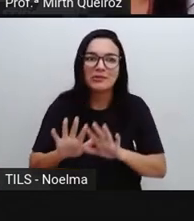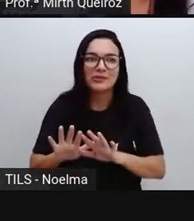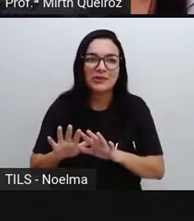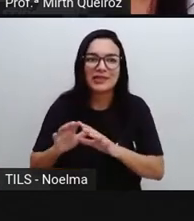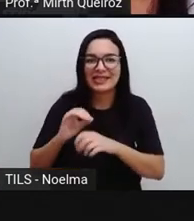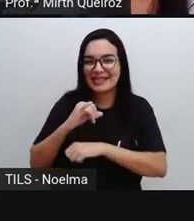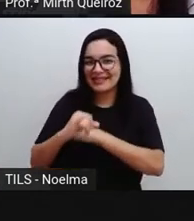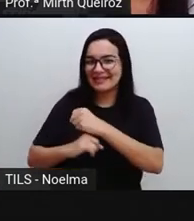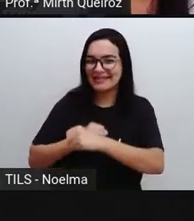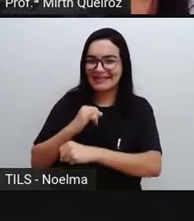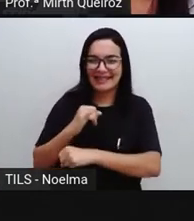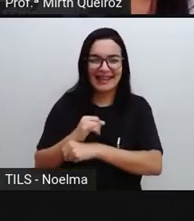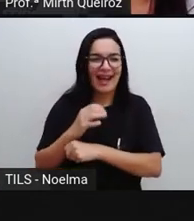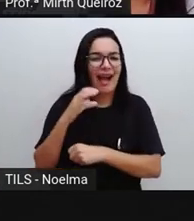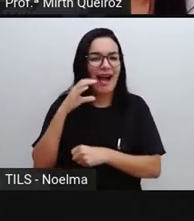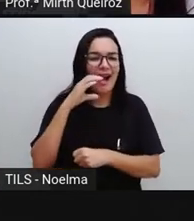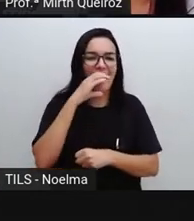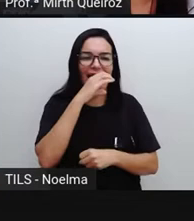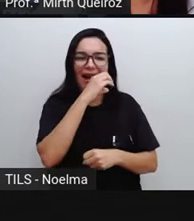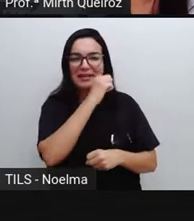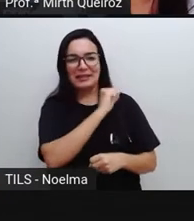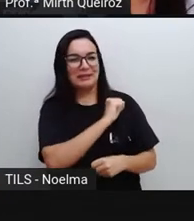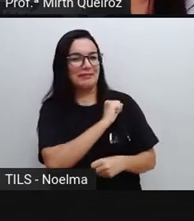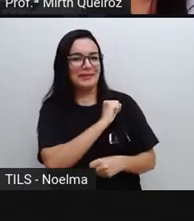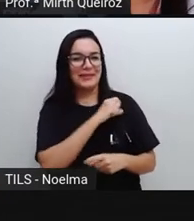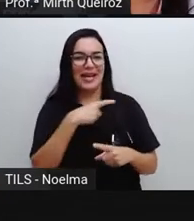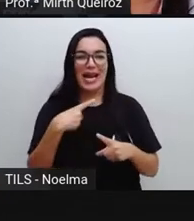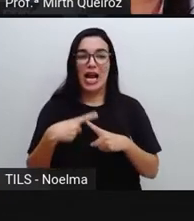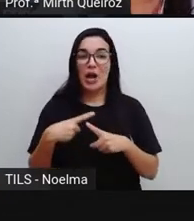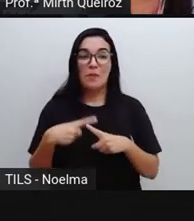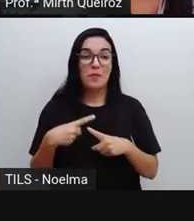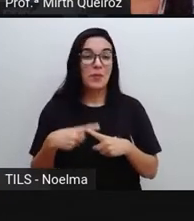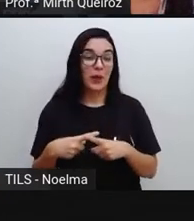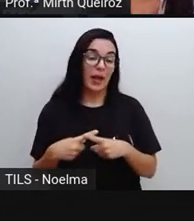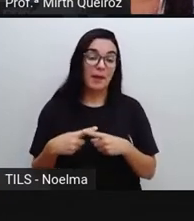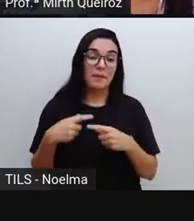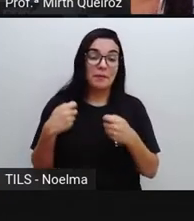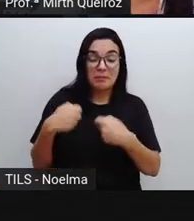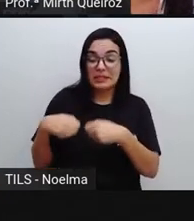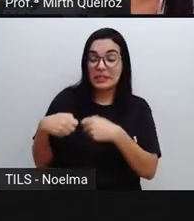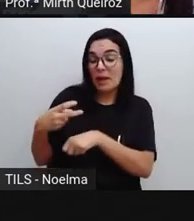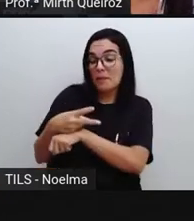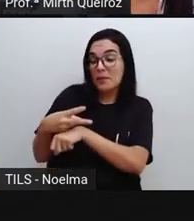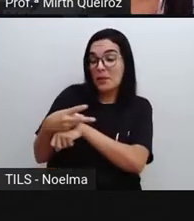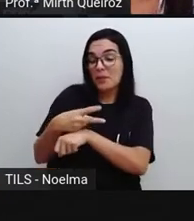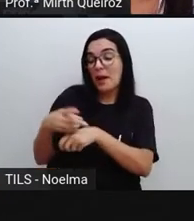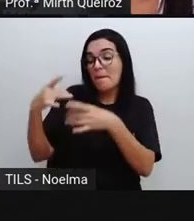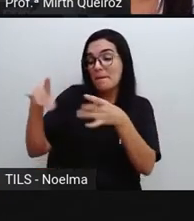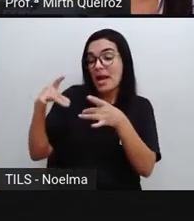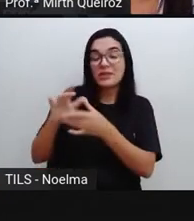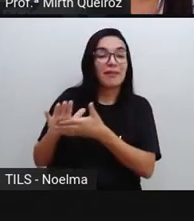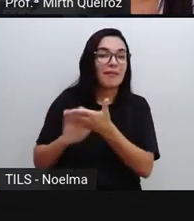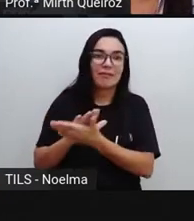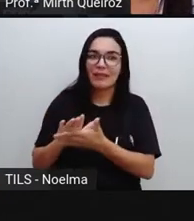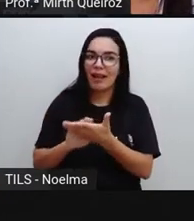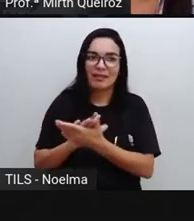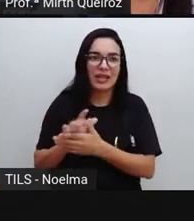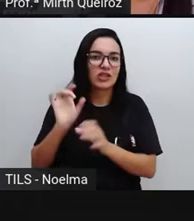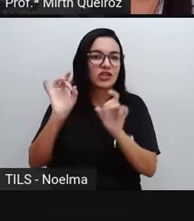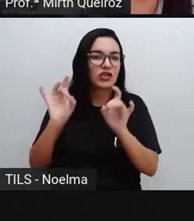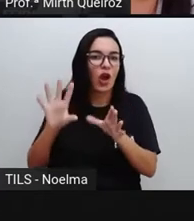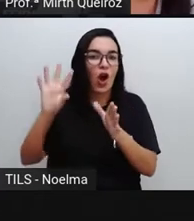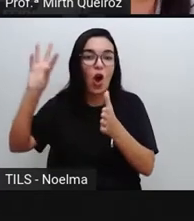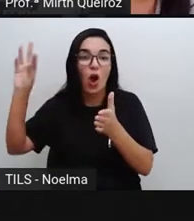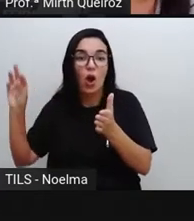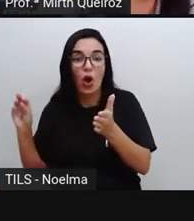alfabética, né? Mas a tem que estar procurando ali a palavra, a página e tal, até encontrar a palavra que a gente procura.